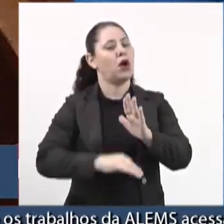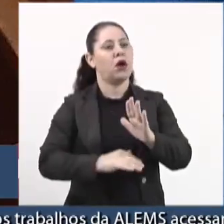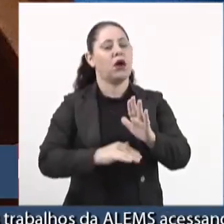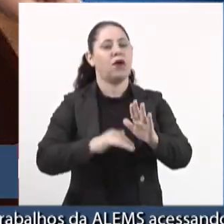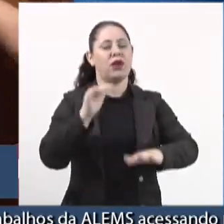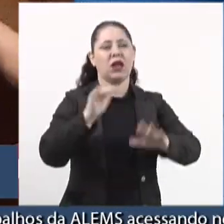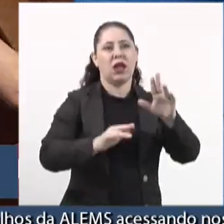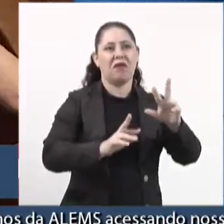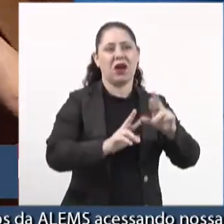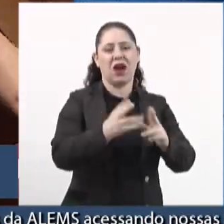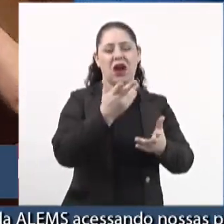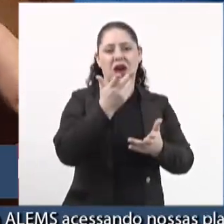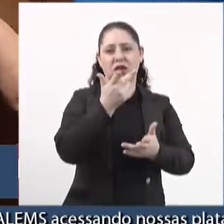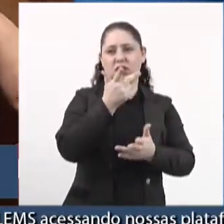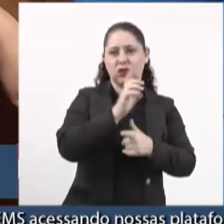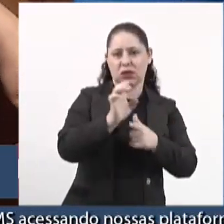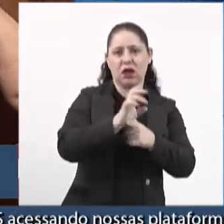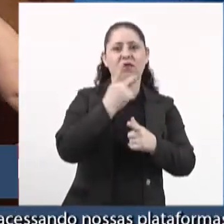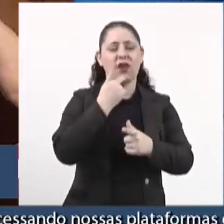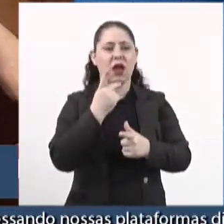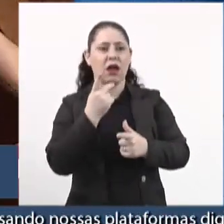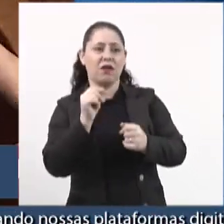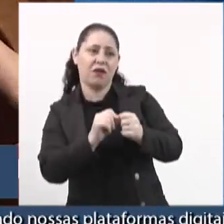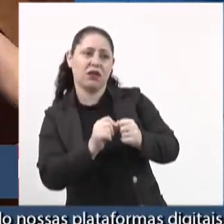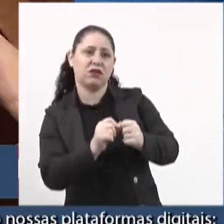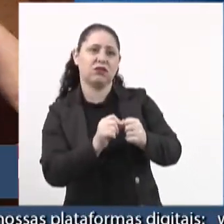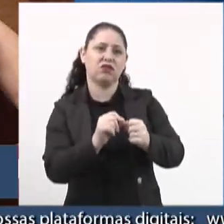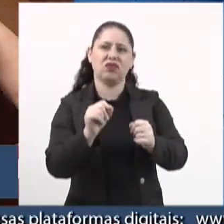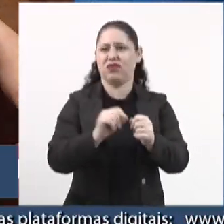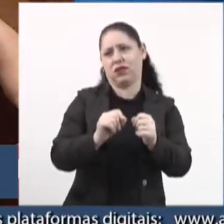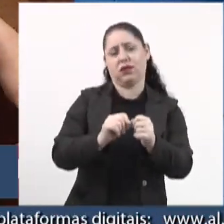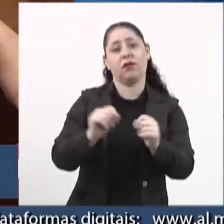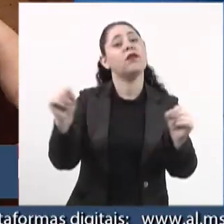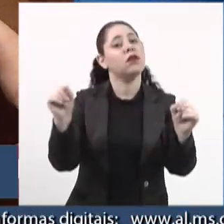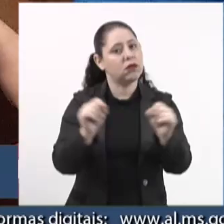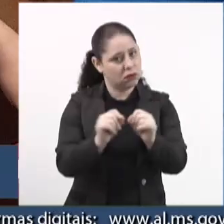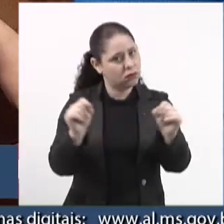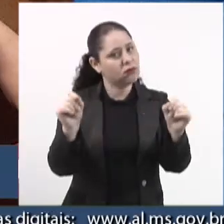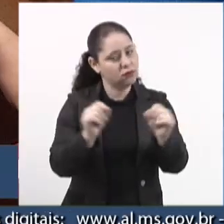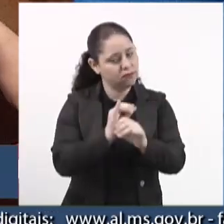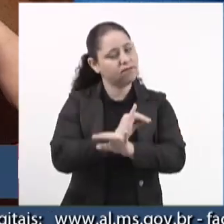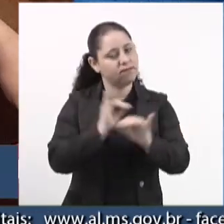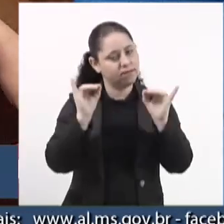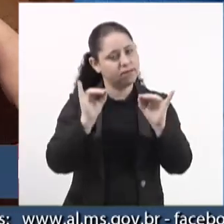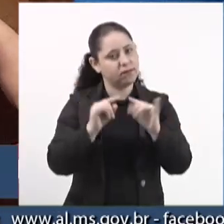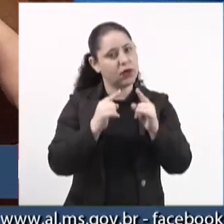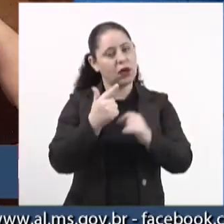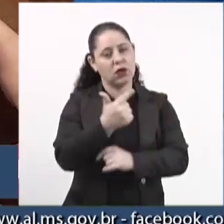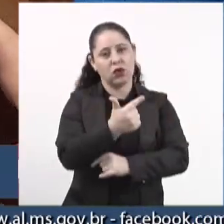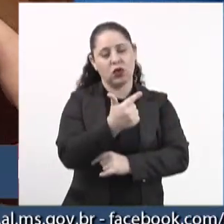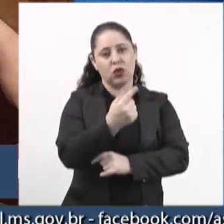fala que não fez, a gente sabe qual que é, que realmente ele foi feito, a gente tem informação, é de 2,3 milhão.